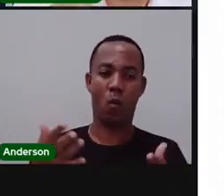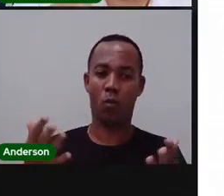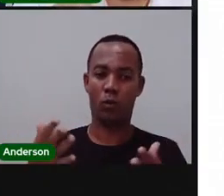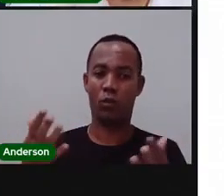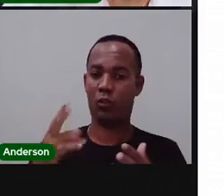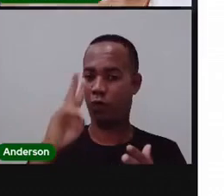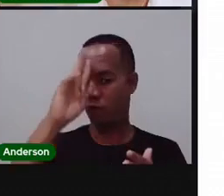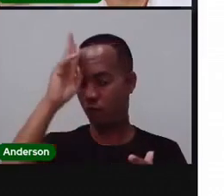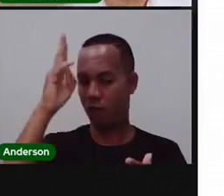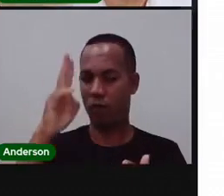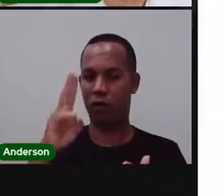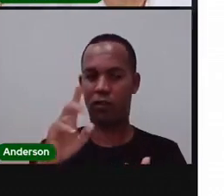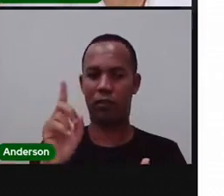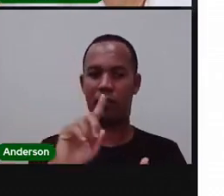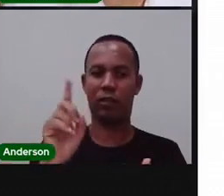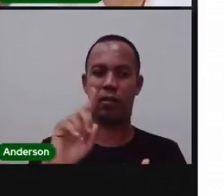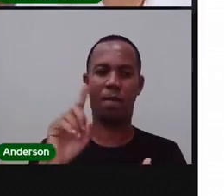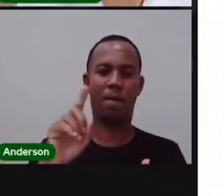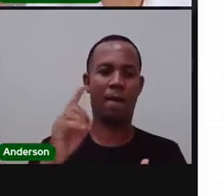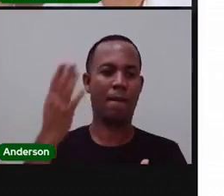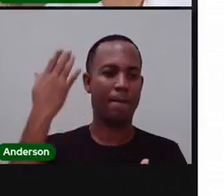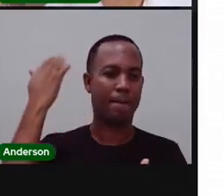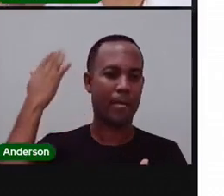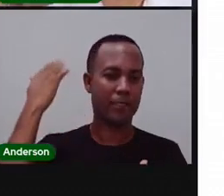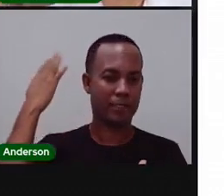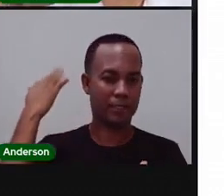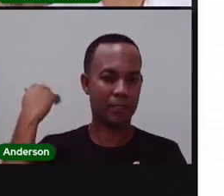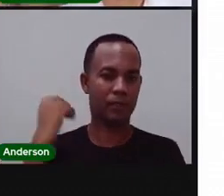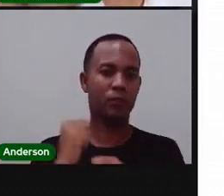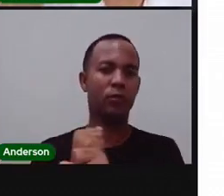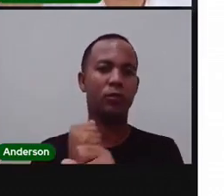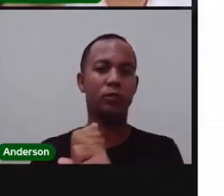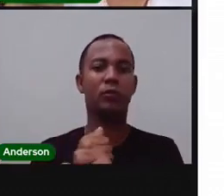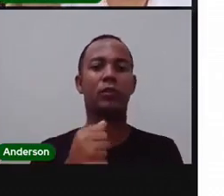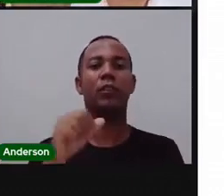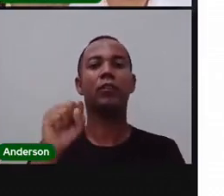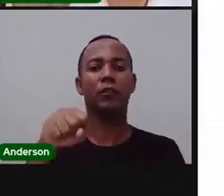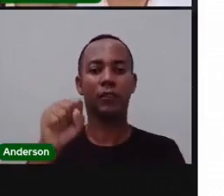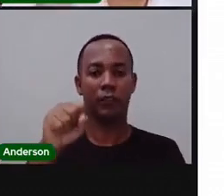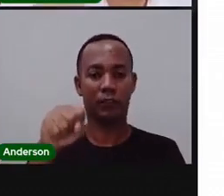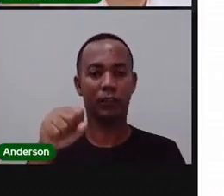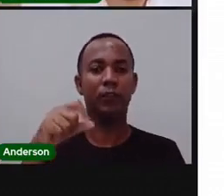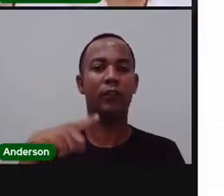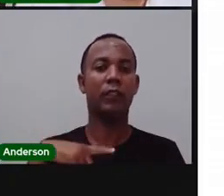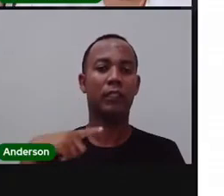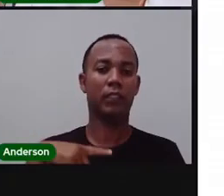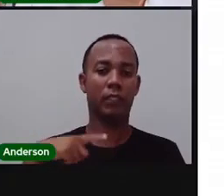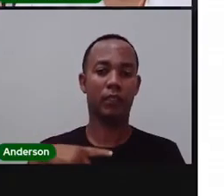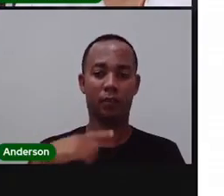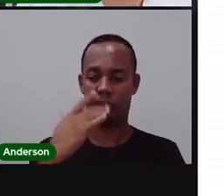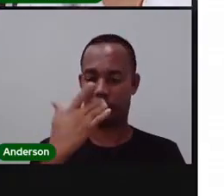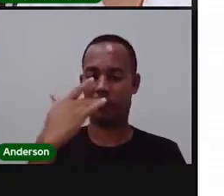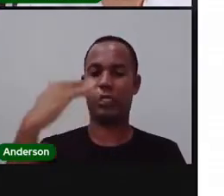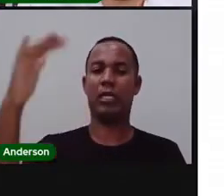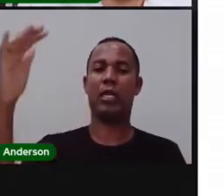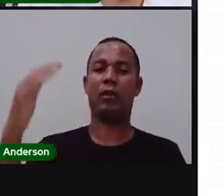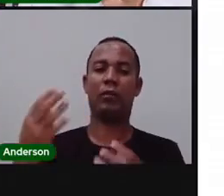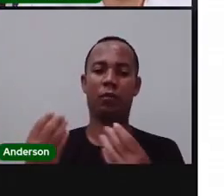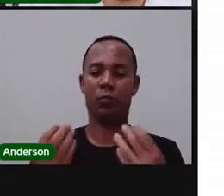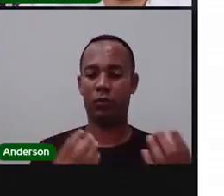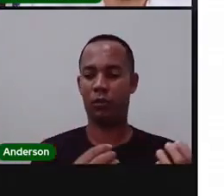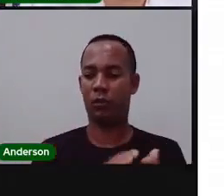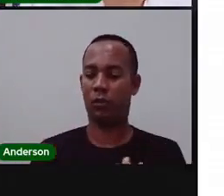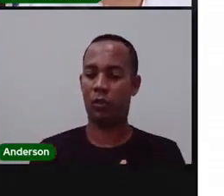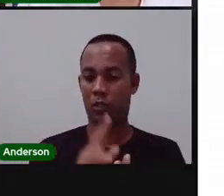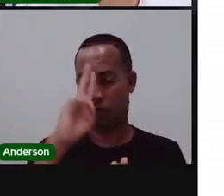intensamente. Mas, provavelmente, na época de construção dessa igreja, tenha de fato brilhado muito. Se a história